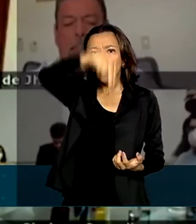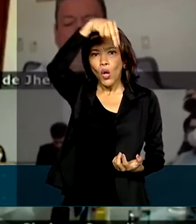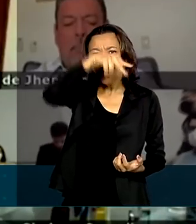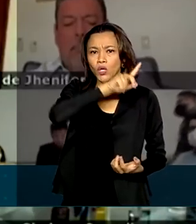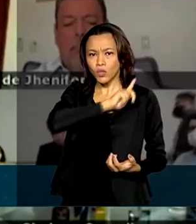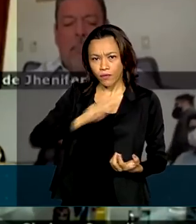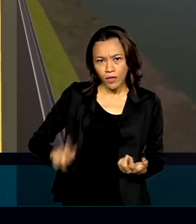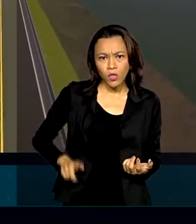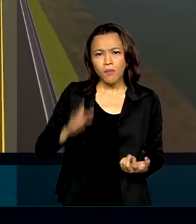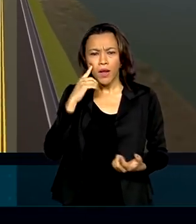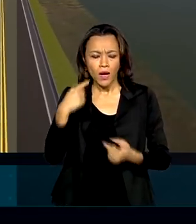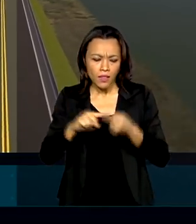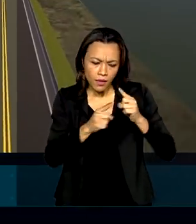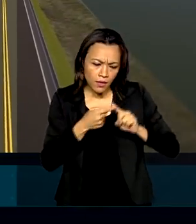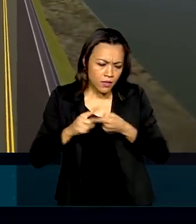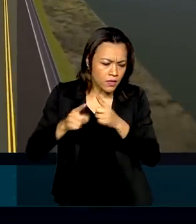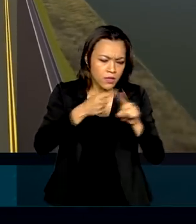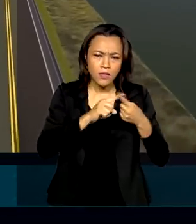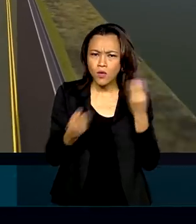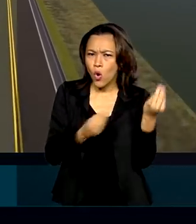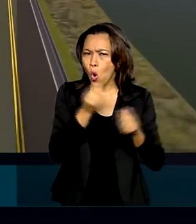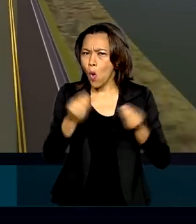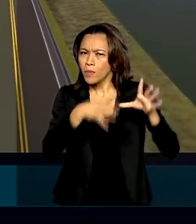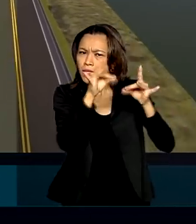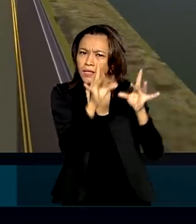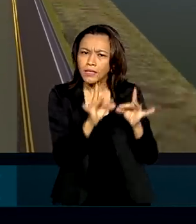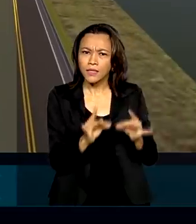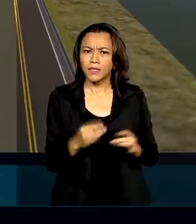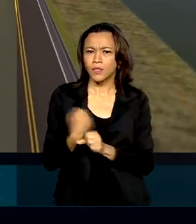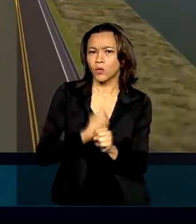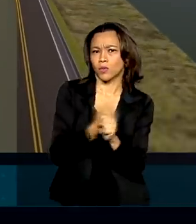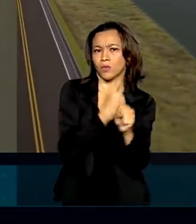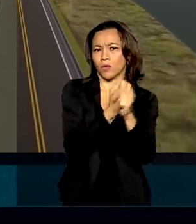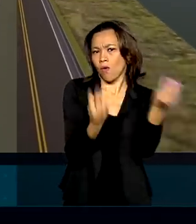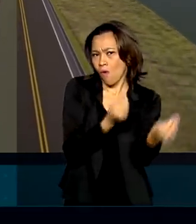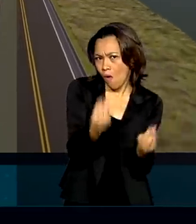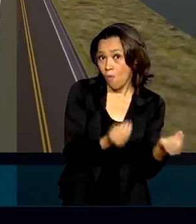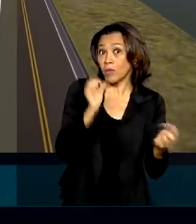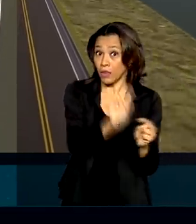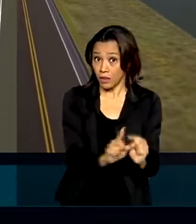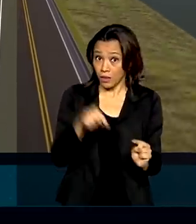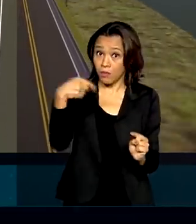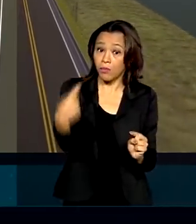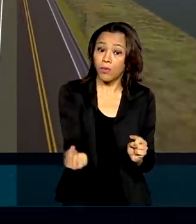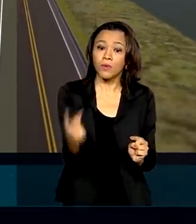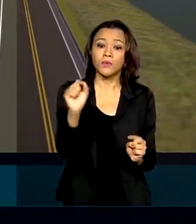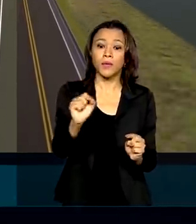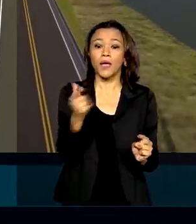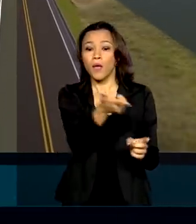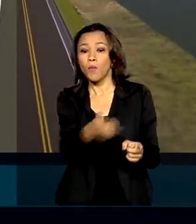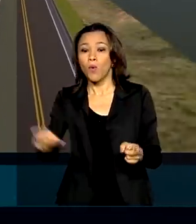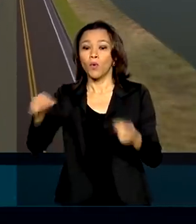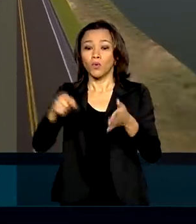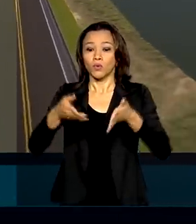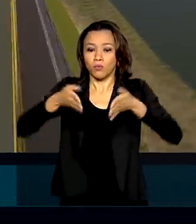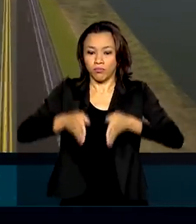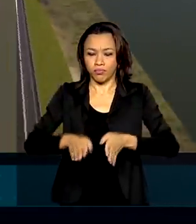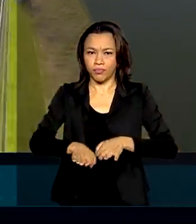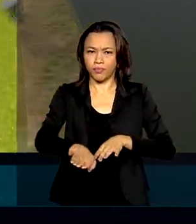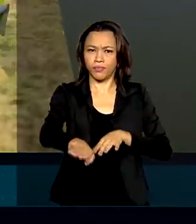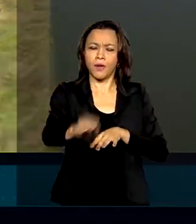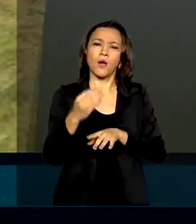cronograma das obras. Depois dos primeiros 52 quilômetros, o próximo passo é recuperar o chamado trecho do meio, com